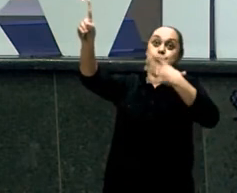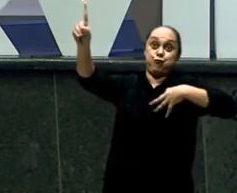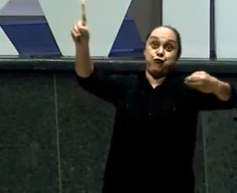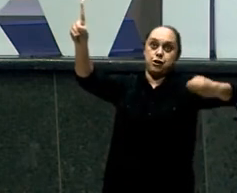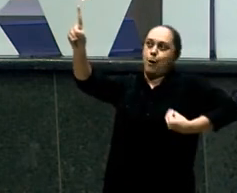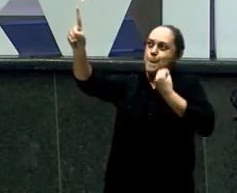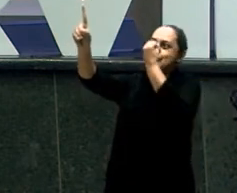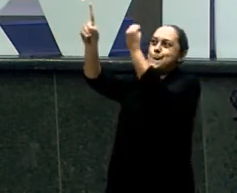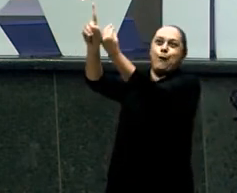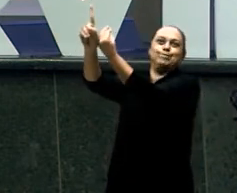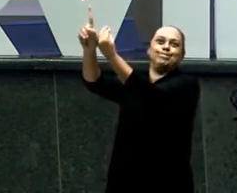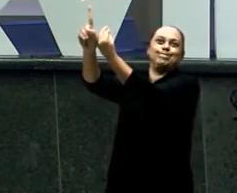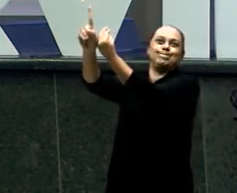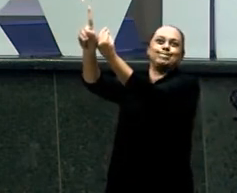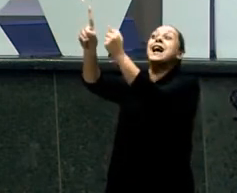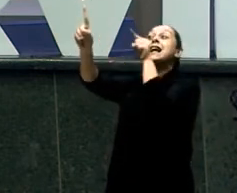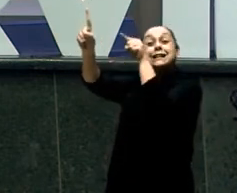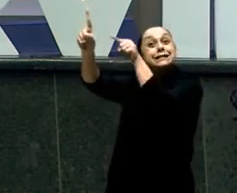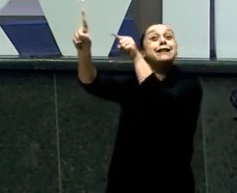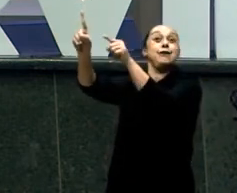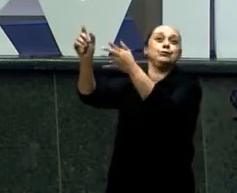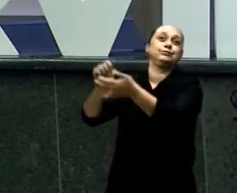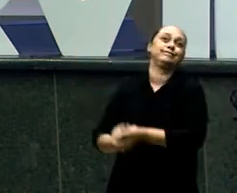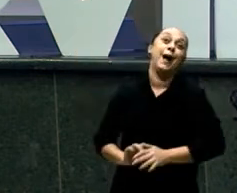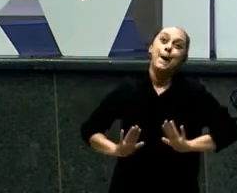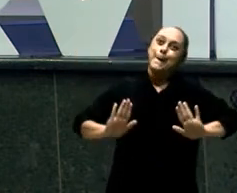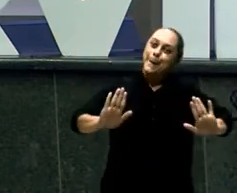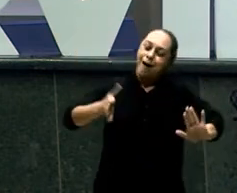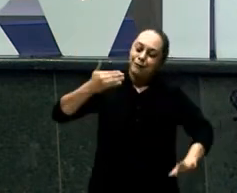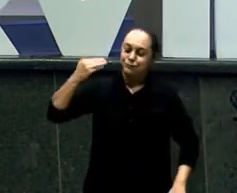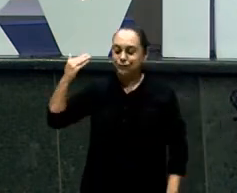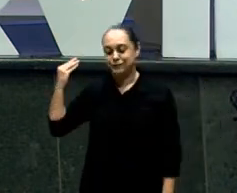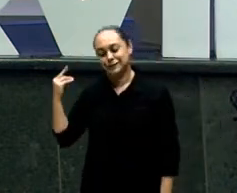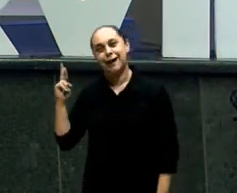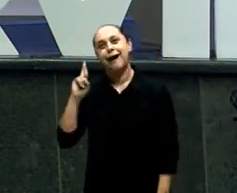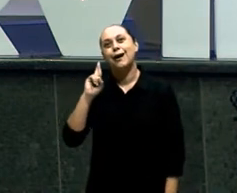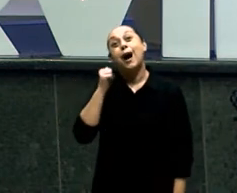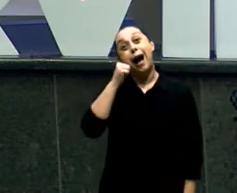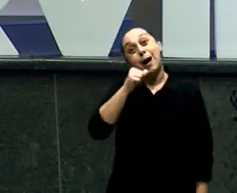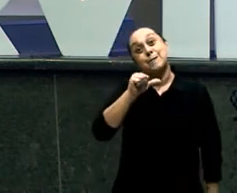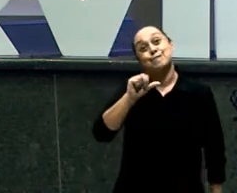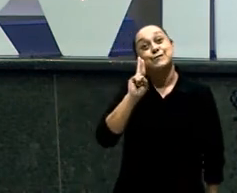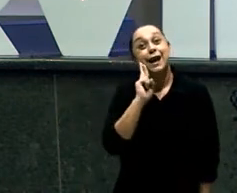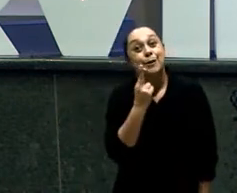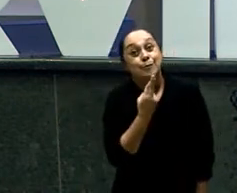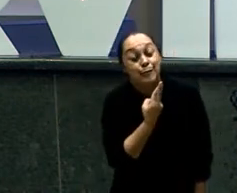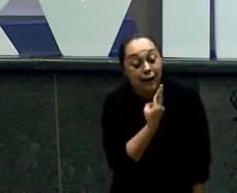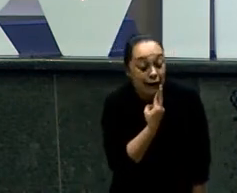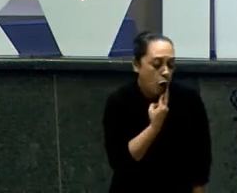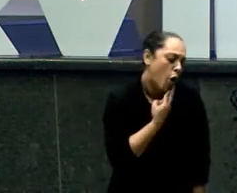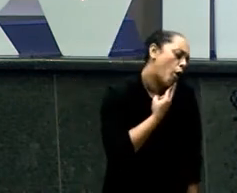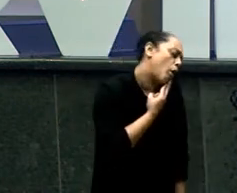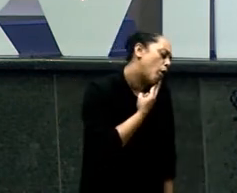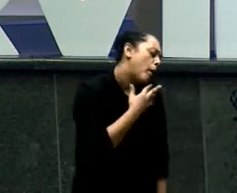Mas a Rebeca Ela olha Vem aqui com a mamãe Filho E o texto Vai dizer Que o Exaú